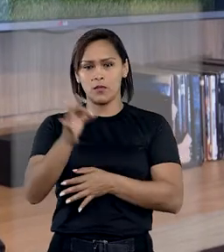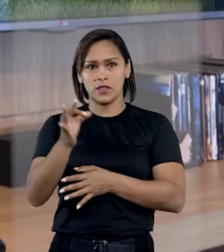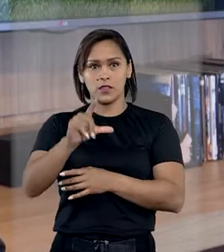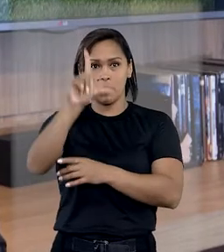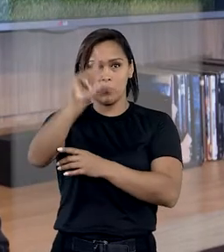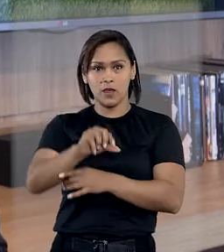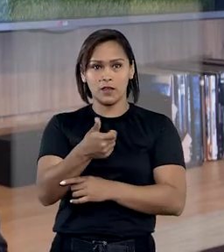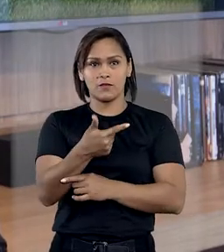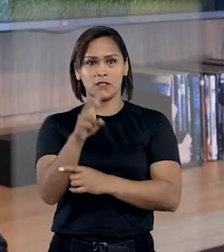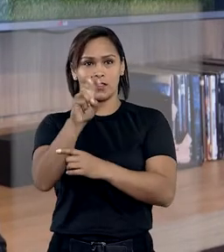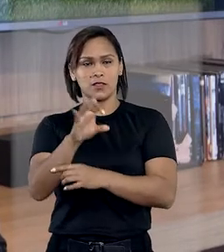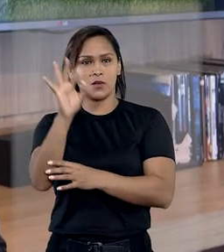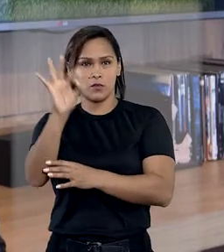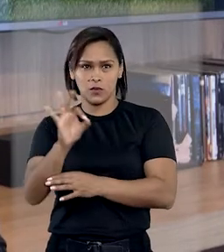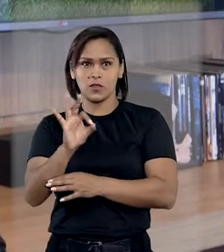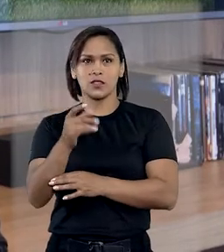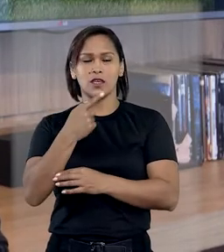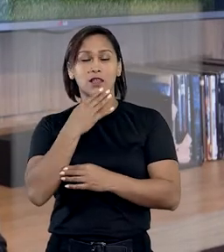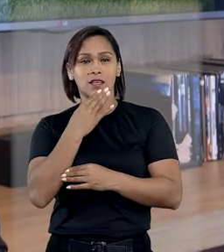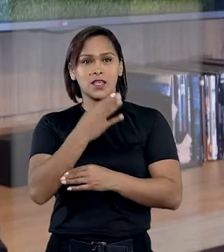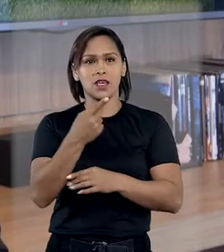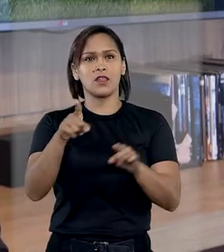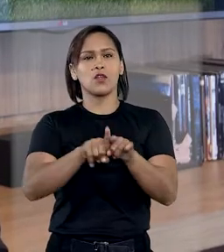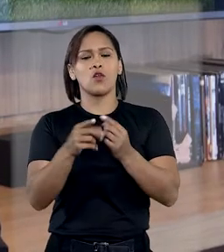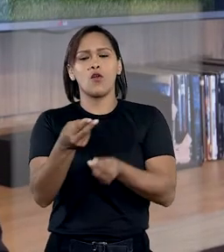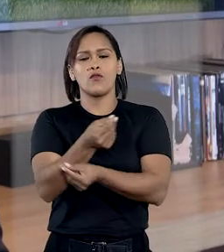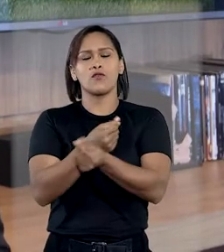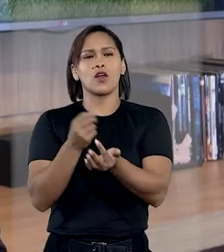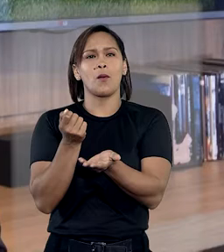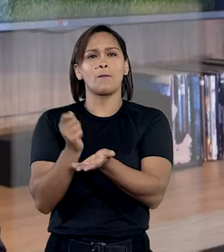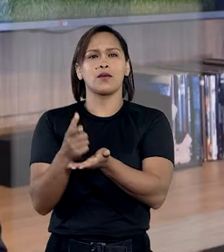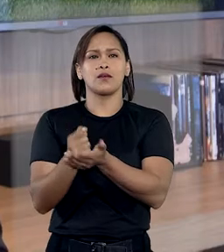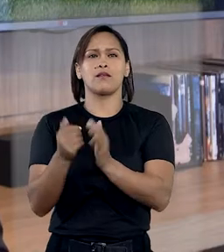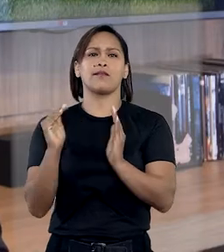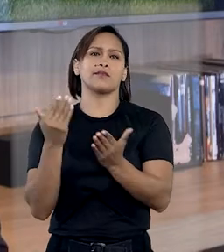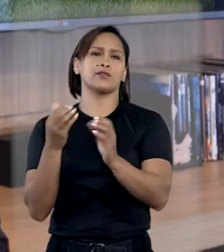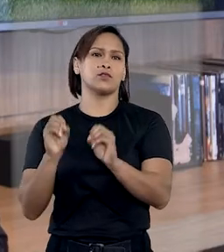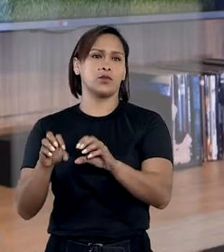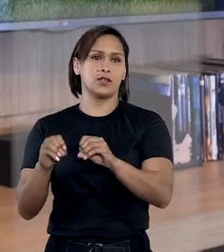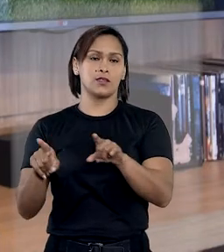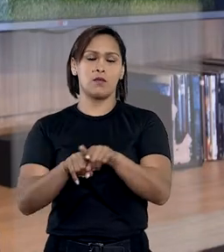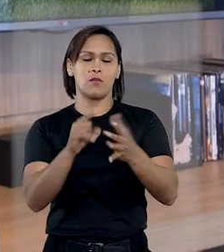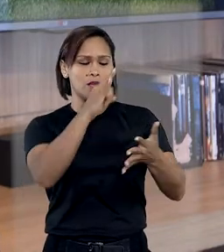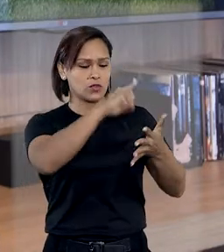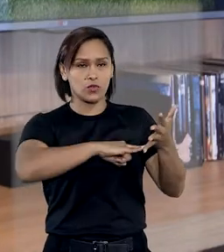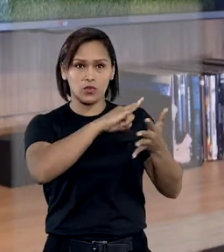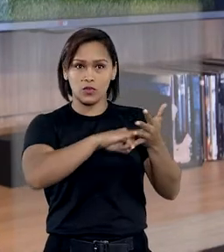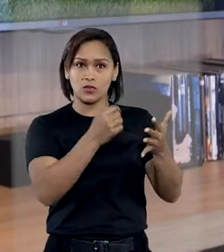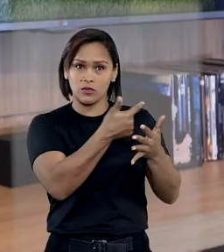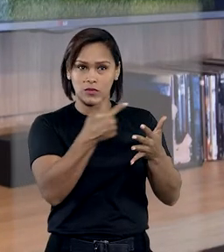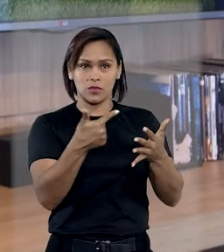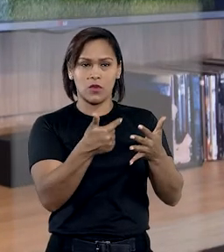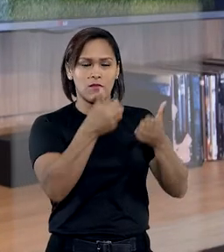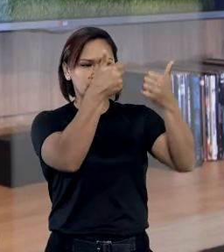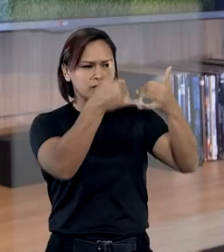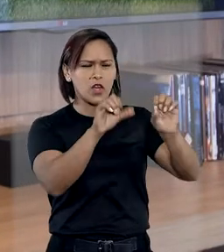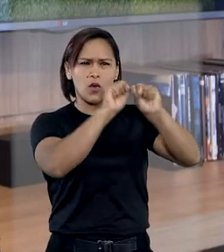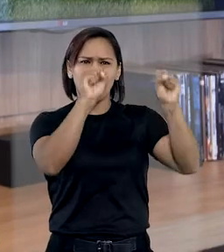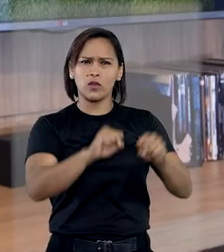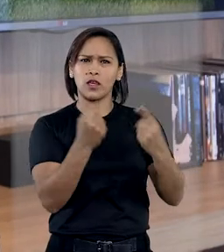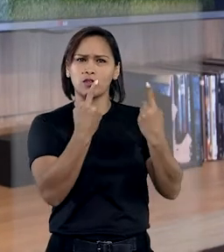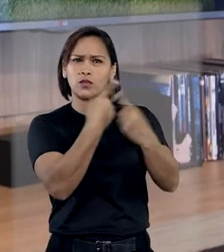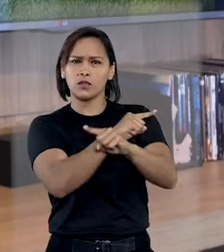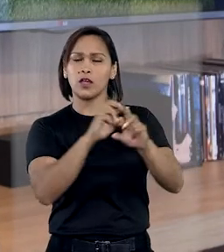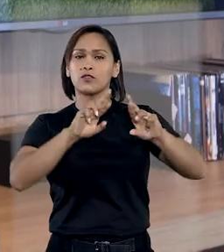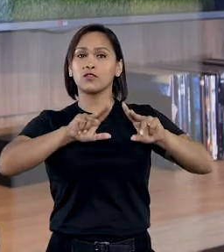percentual mínimo de 25% exigido com gastos em educação. Mas as duas certidões inseridas no sistema